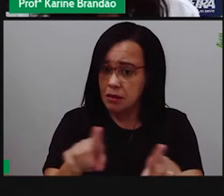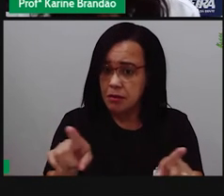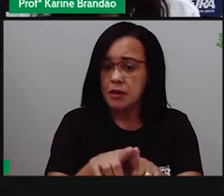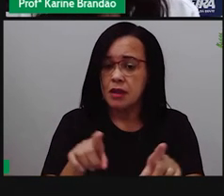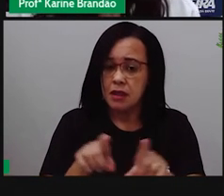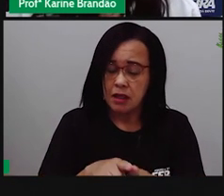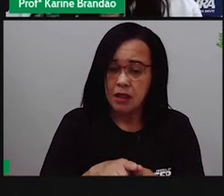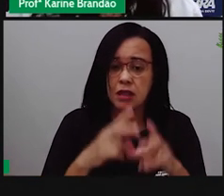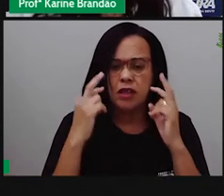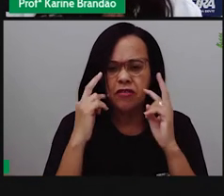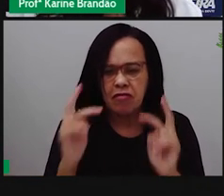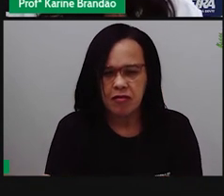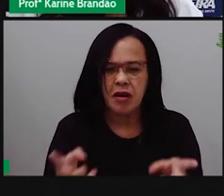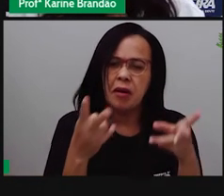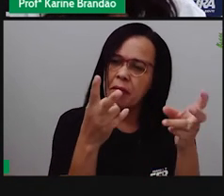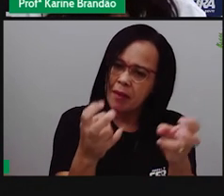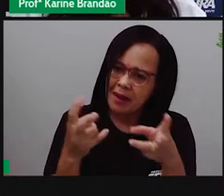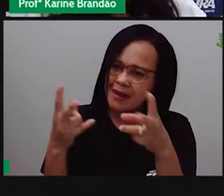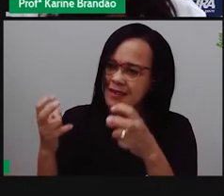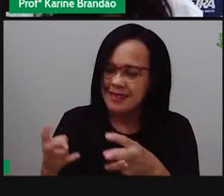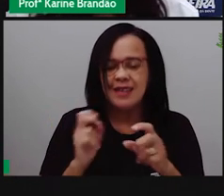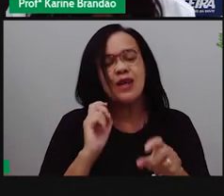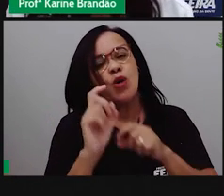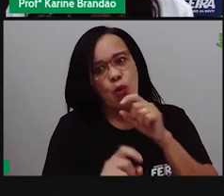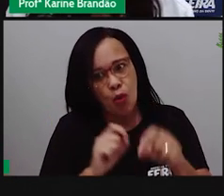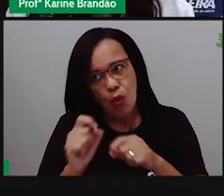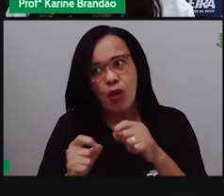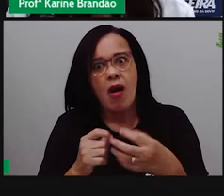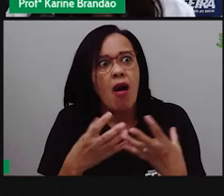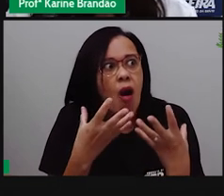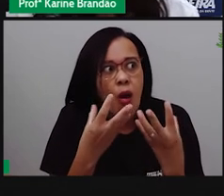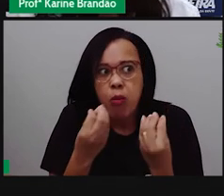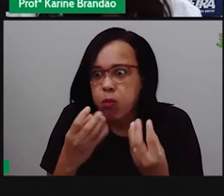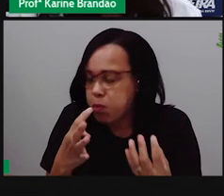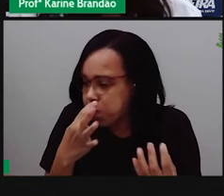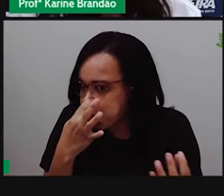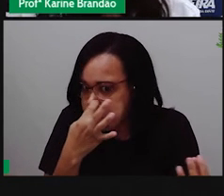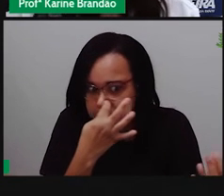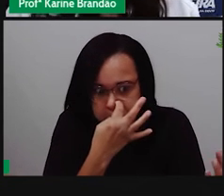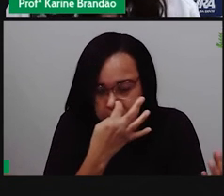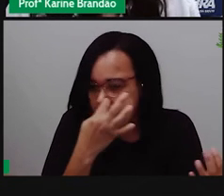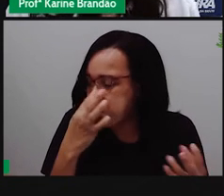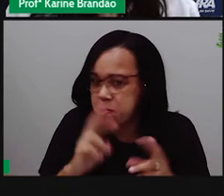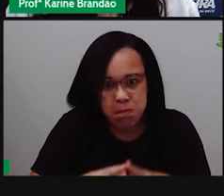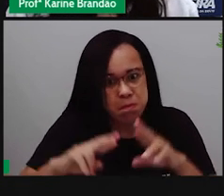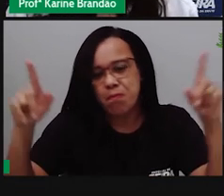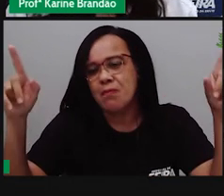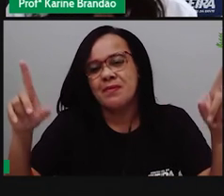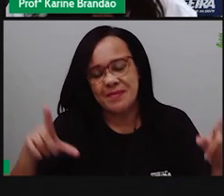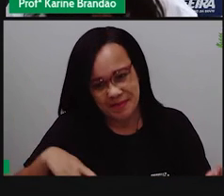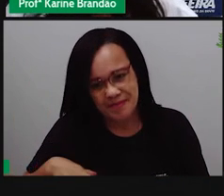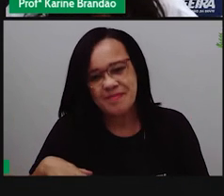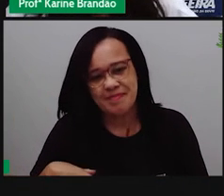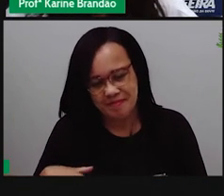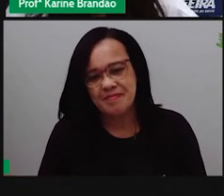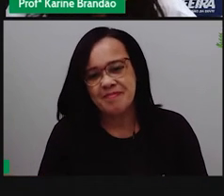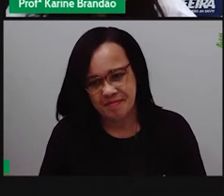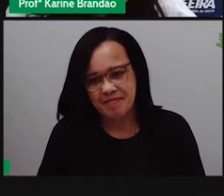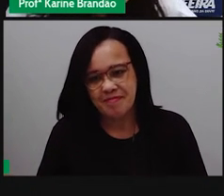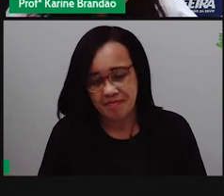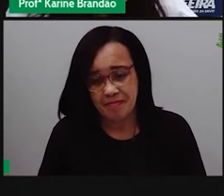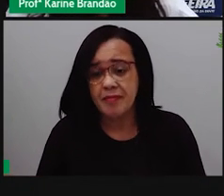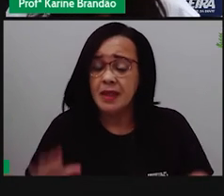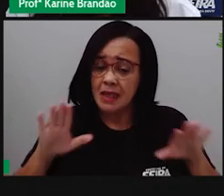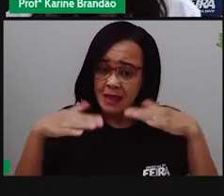riqueza, né, que está incluída nessa diversidade. E aí a gente tem diversidade de